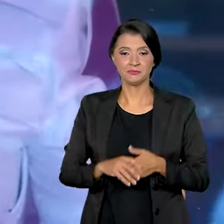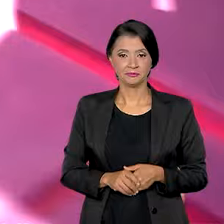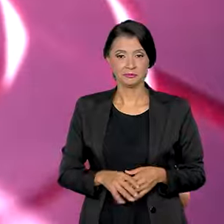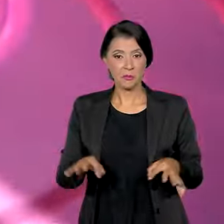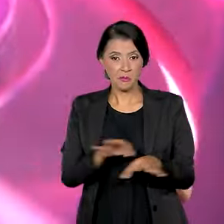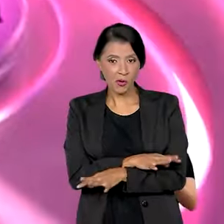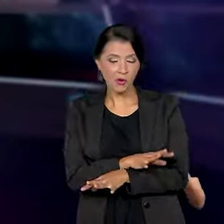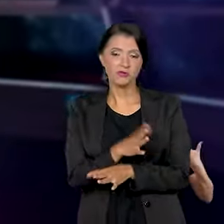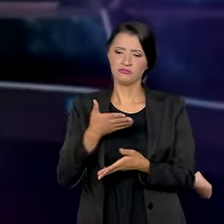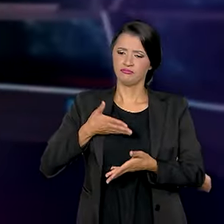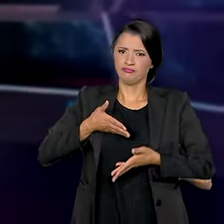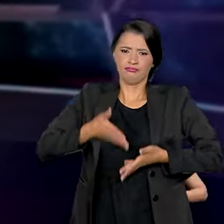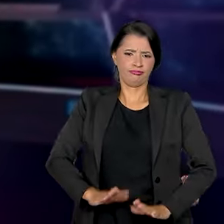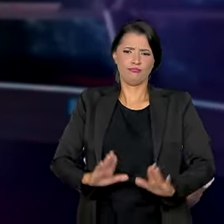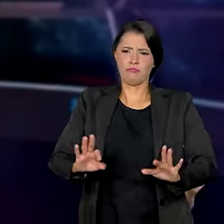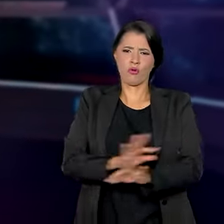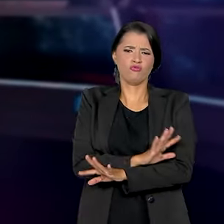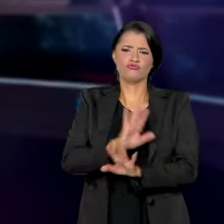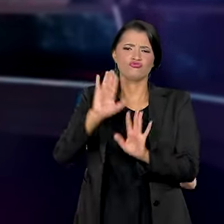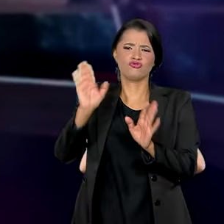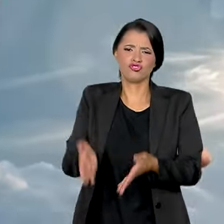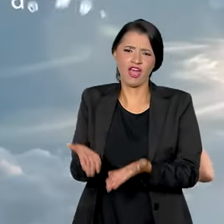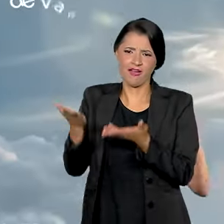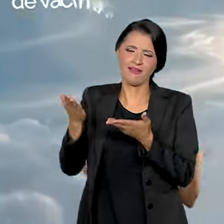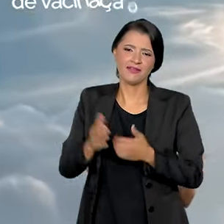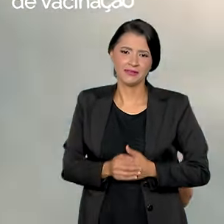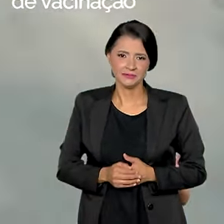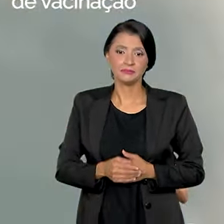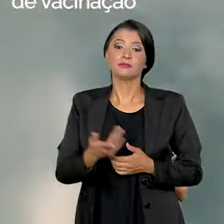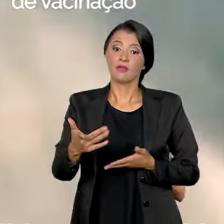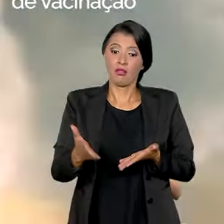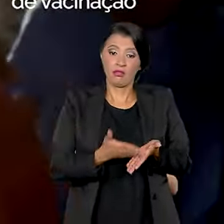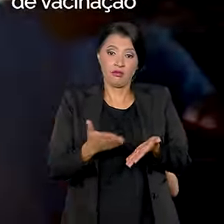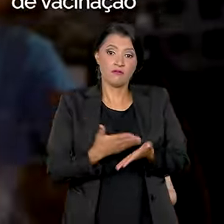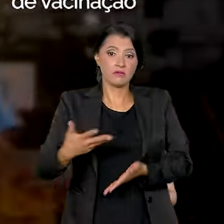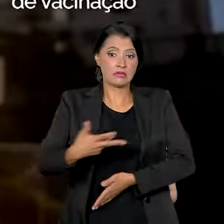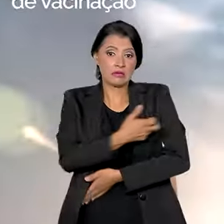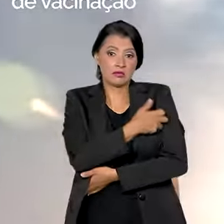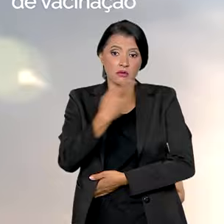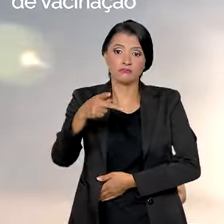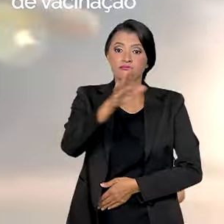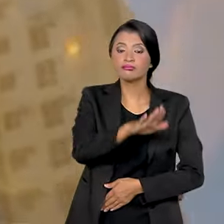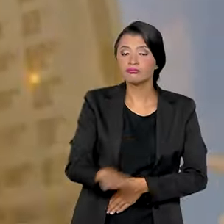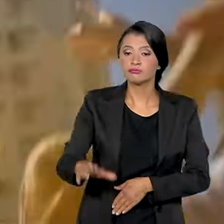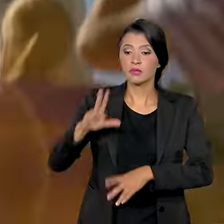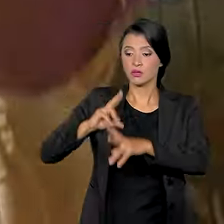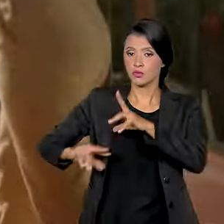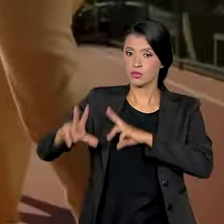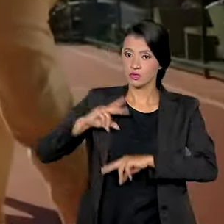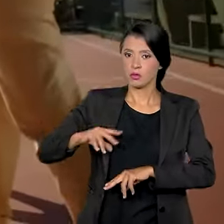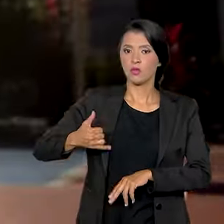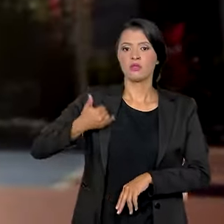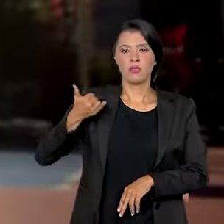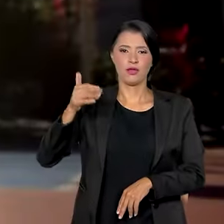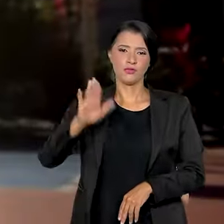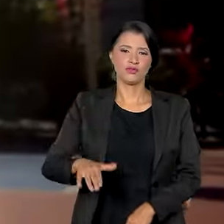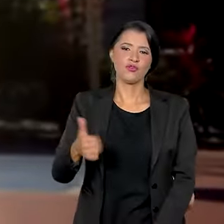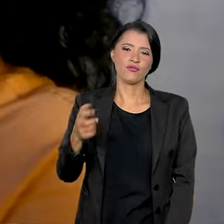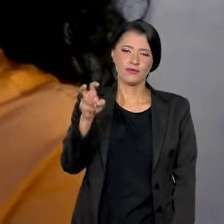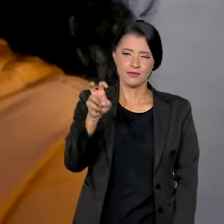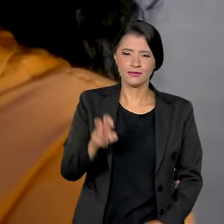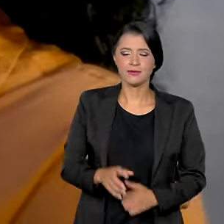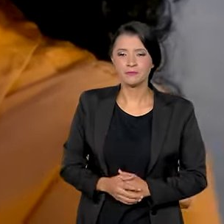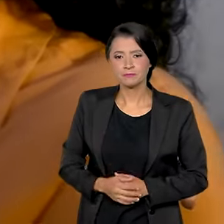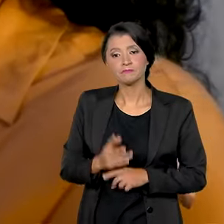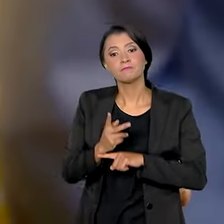pronto? Eu nasci pronto, chute! Atualize a caderneta de vacinação de crianças e adolescentes menores